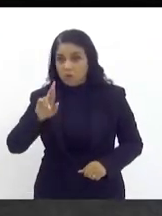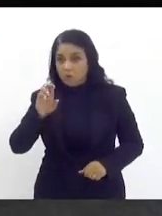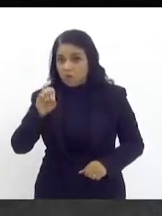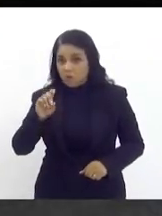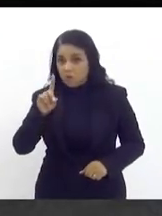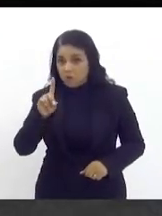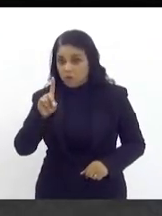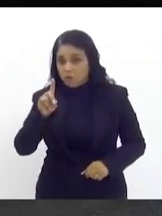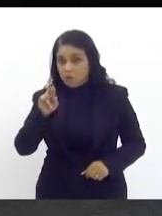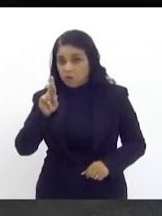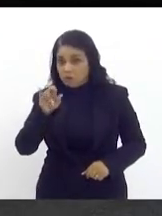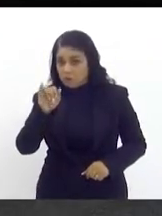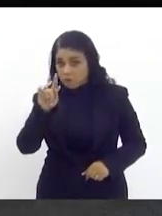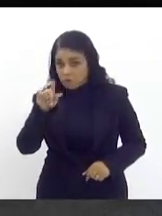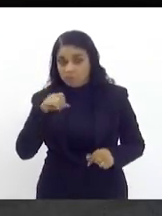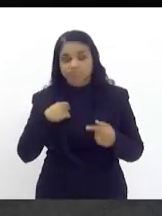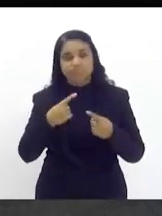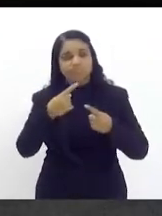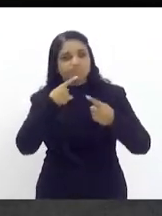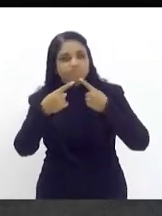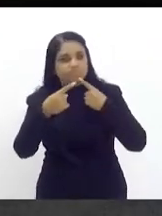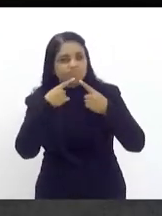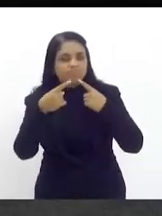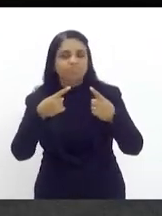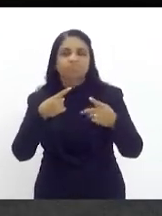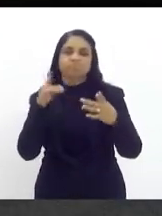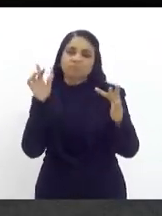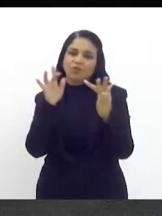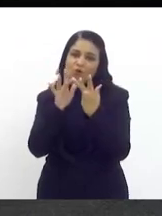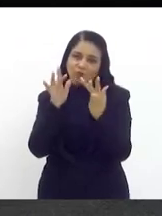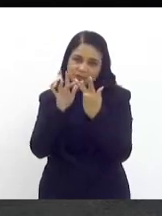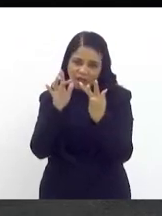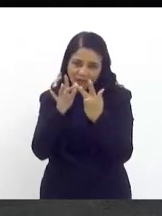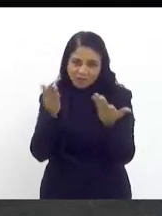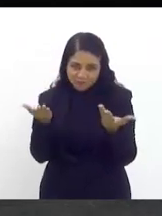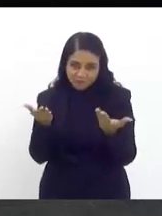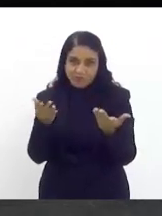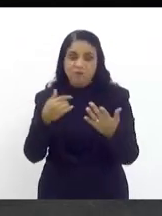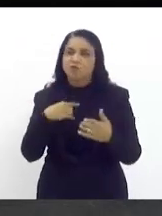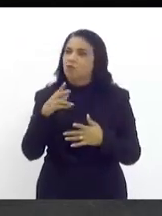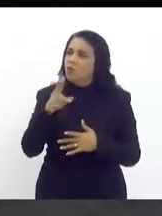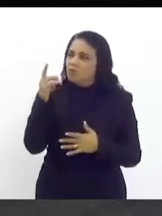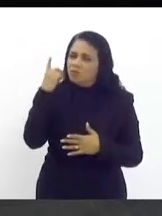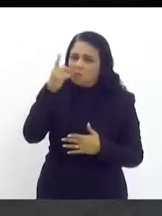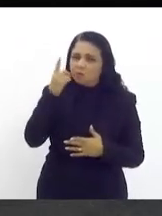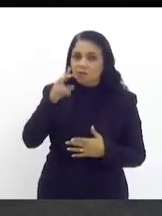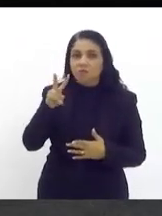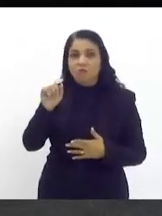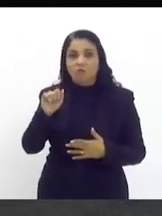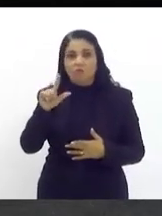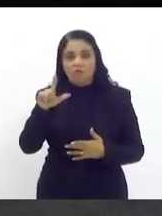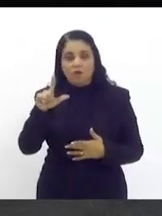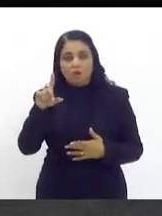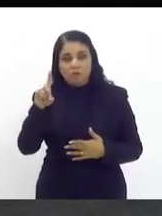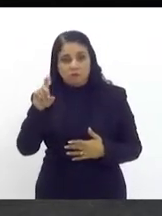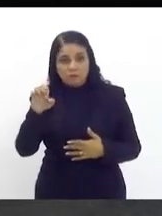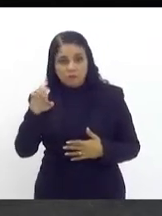desse contato. Então, estou vendo aqui o deputado Valdeci da Saúde, a deputada Tia Ju,